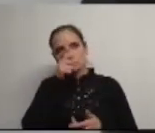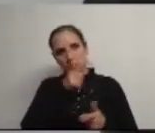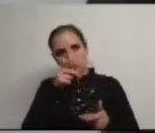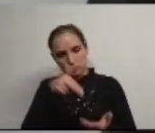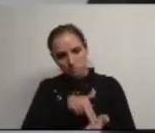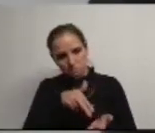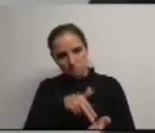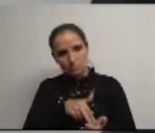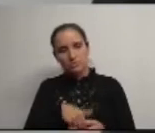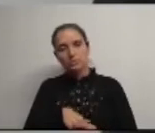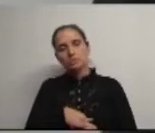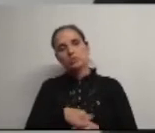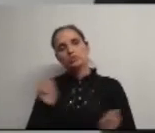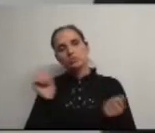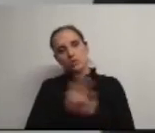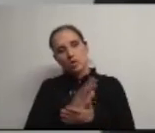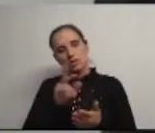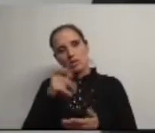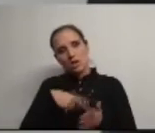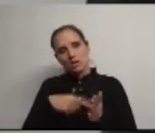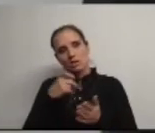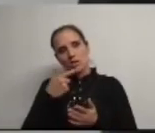Comunicação Social e Águeda TV